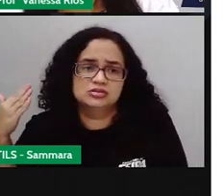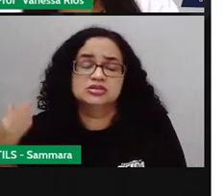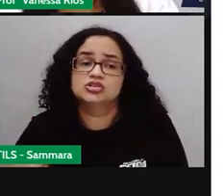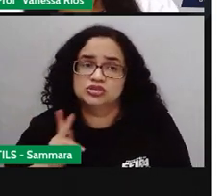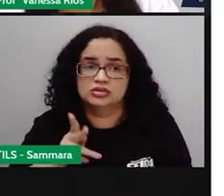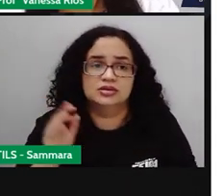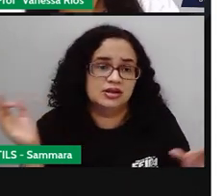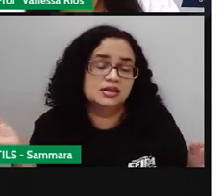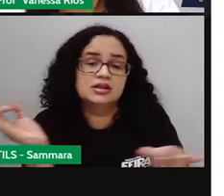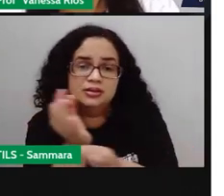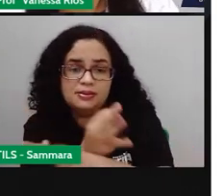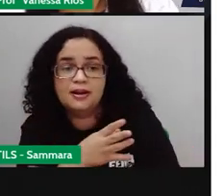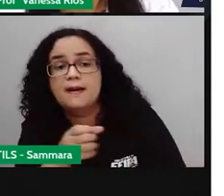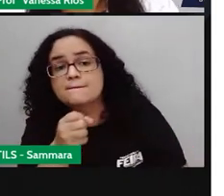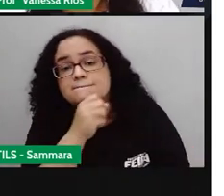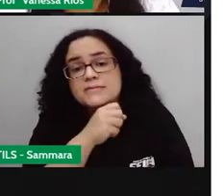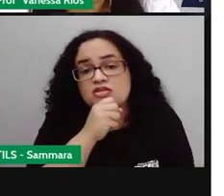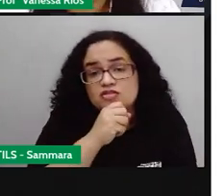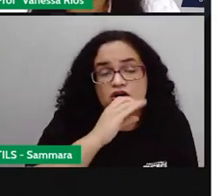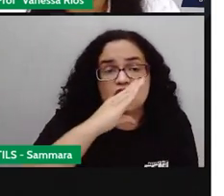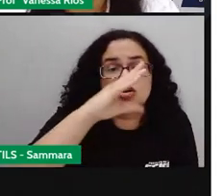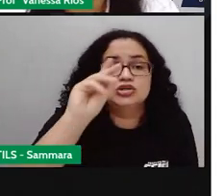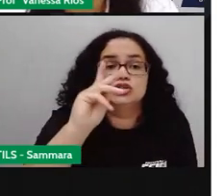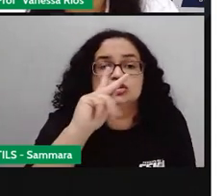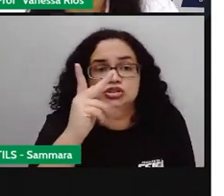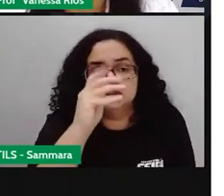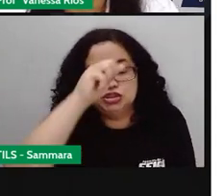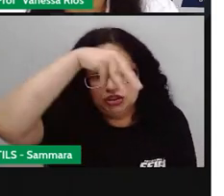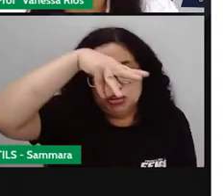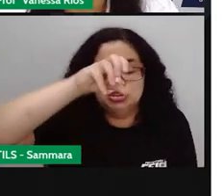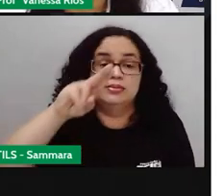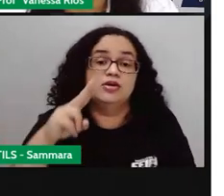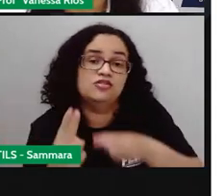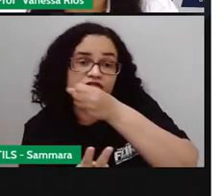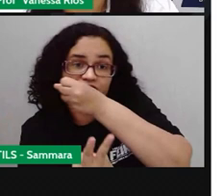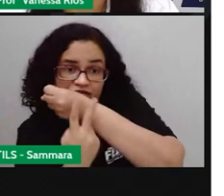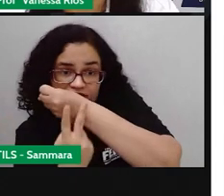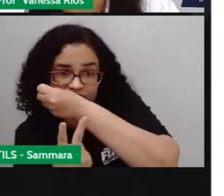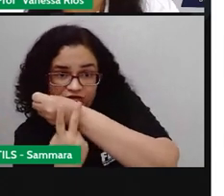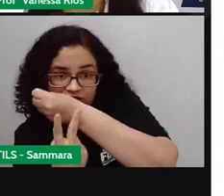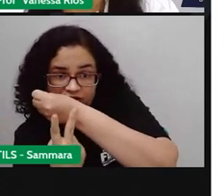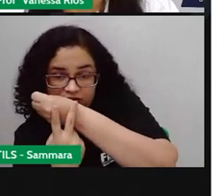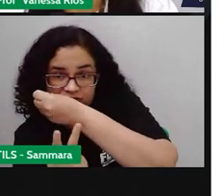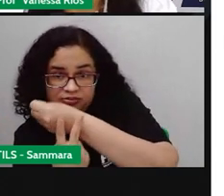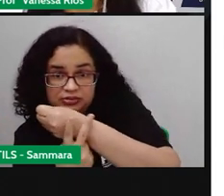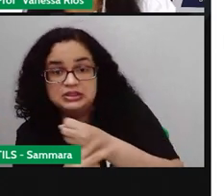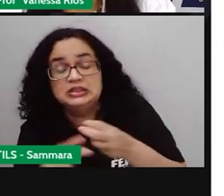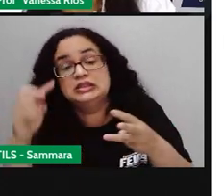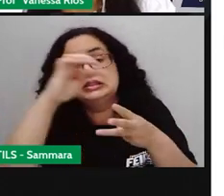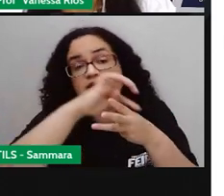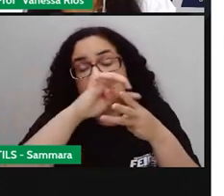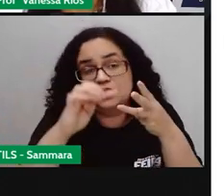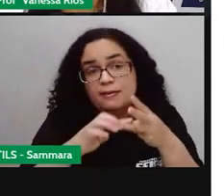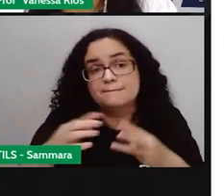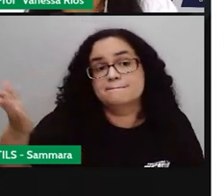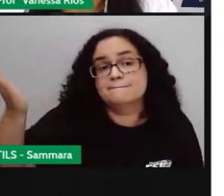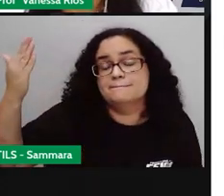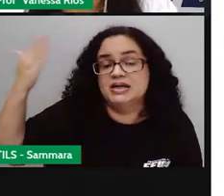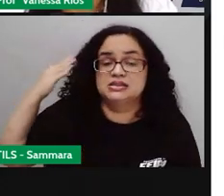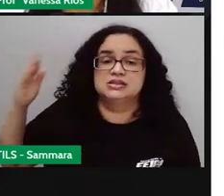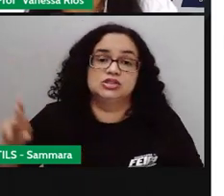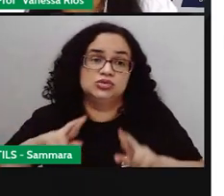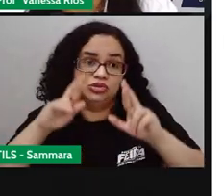terminada. Minha avó me chamou. Então a gente vê o verbo chamar aí em três tipos de passados